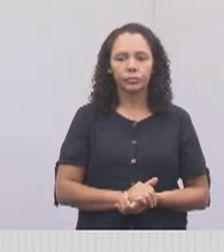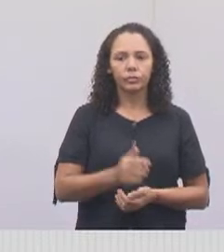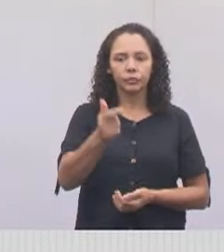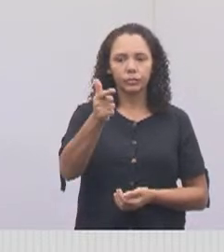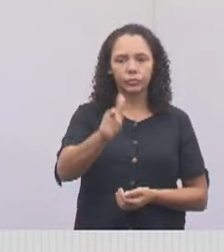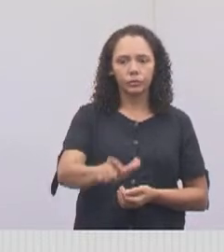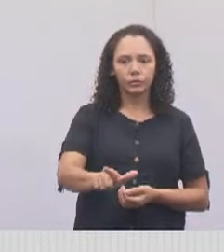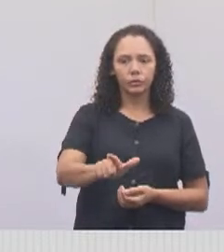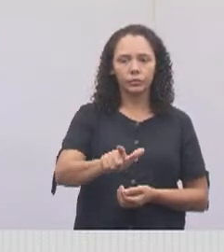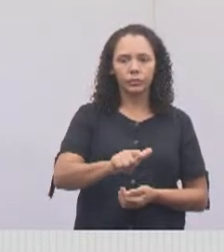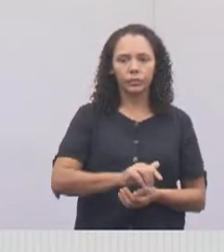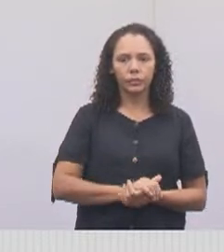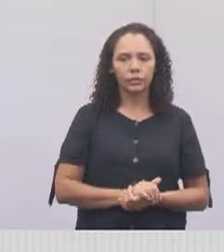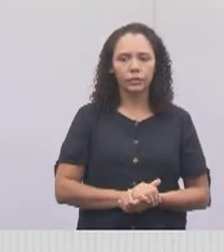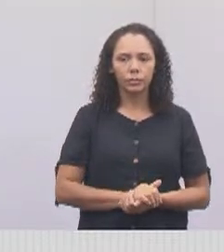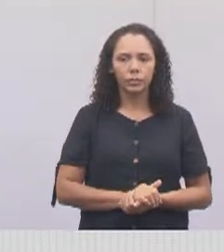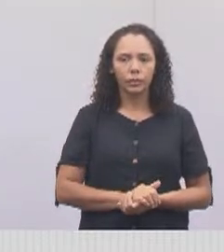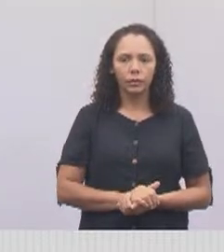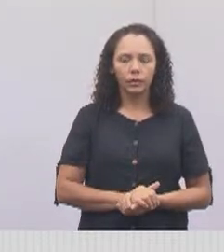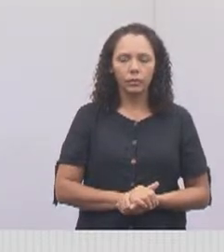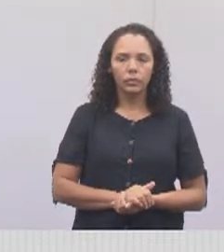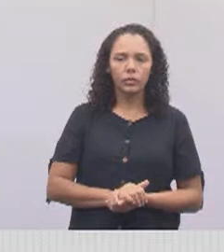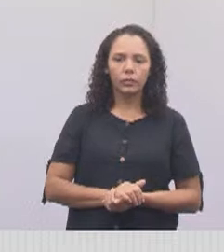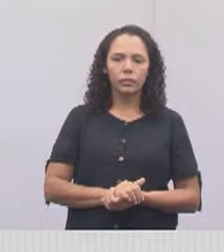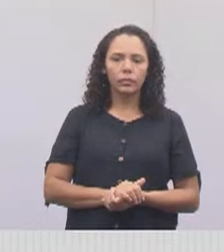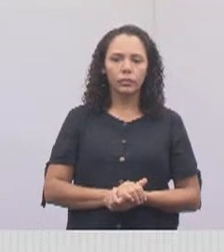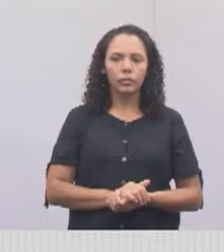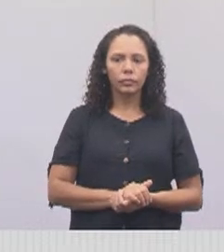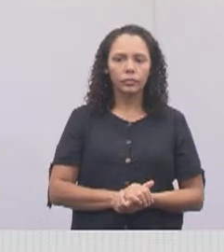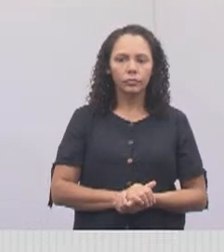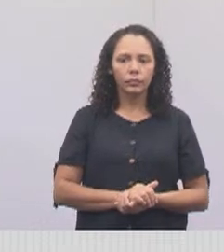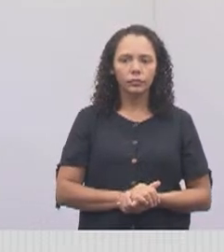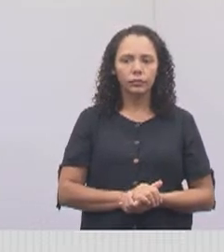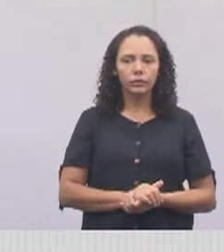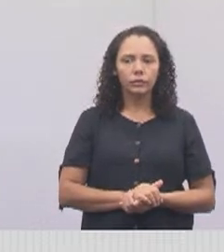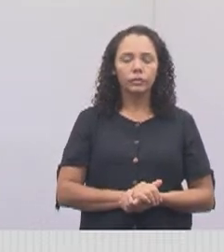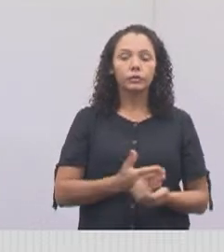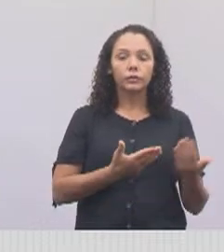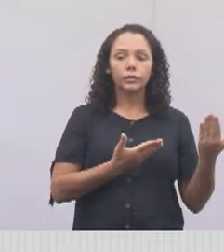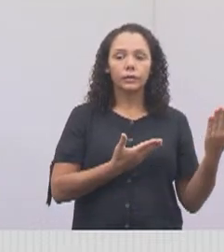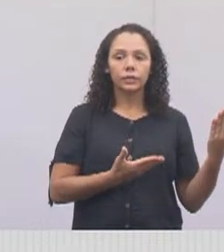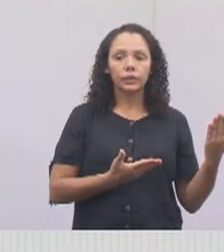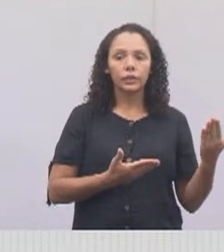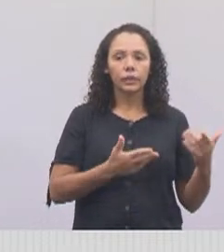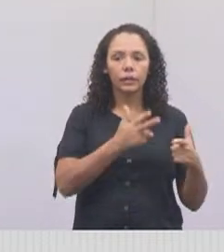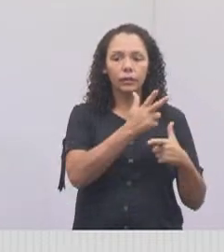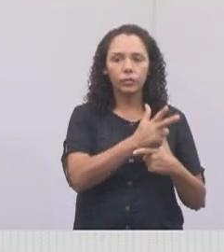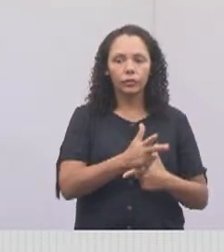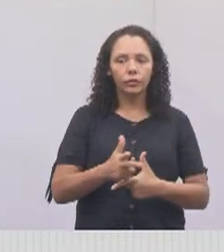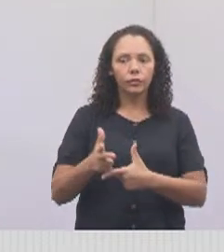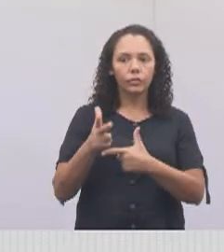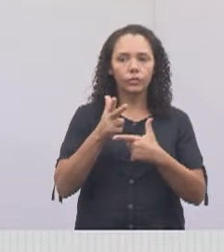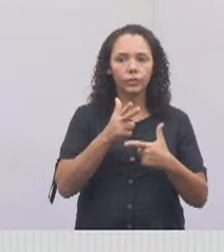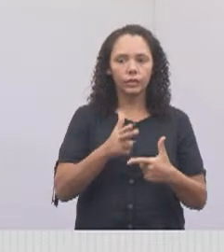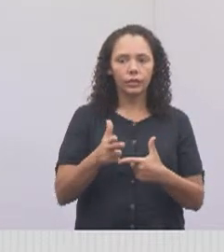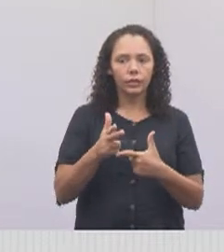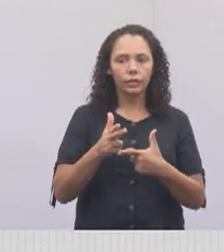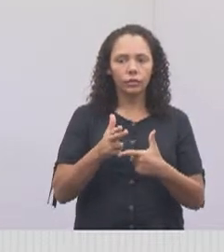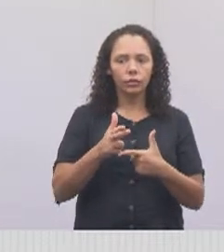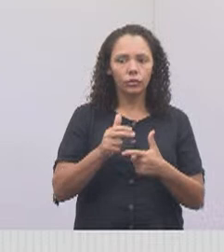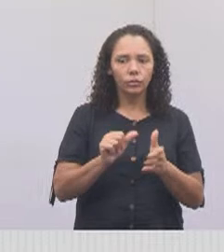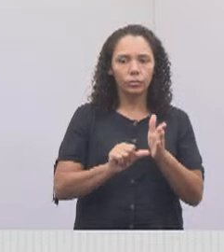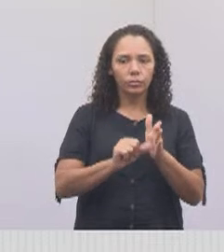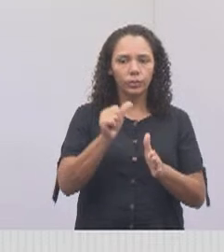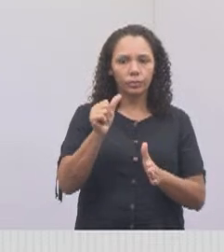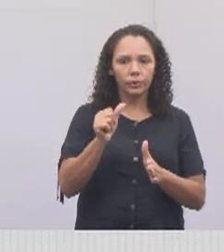Pode colocar o próximo slide. Colocaram, sim, aí para vocês, olha, o vídeo da Canciata, e eu gostaria que eu colocasse o vídeo 1,